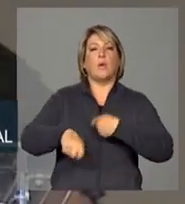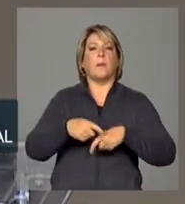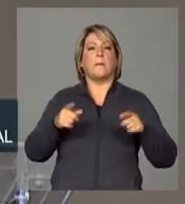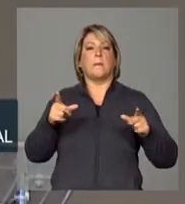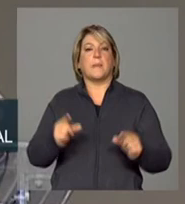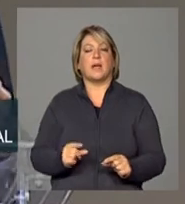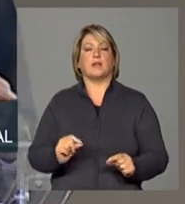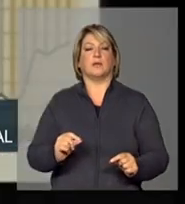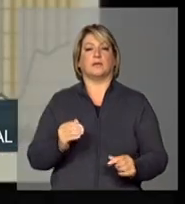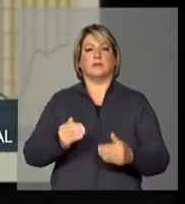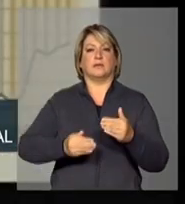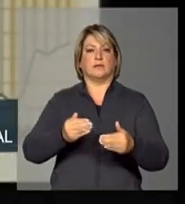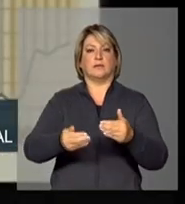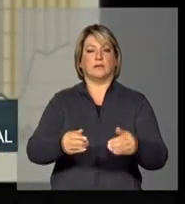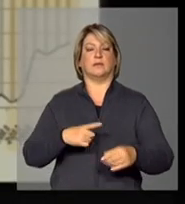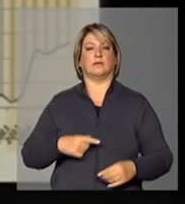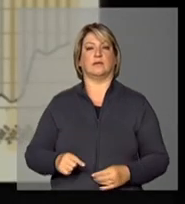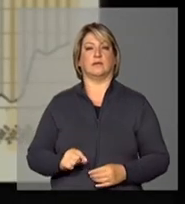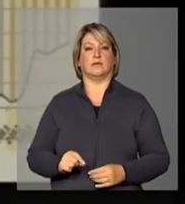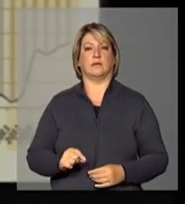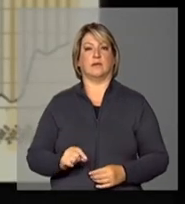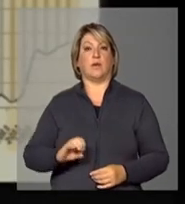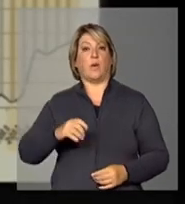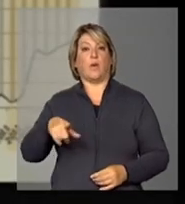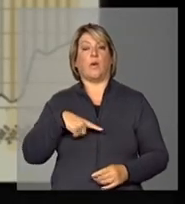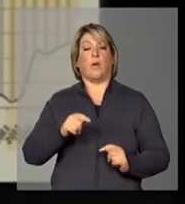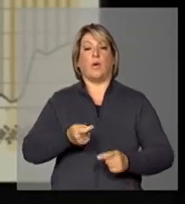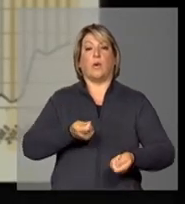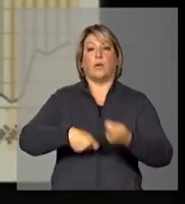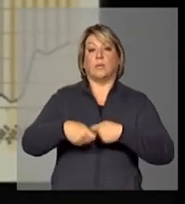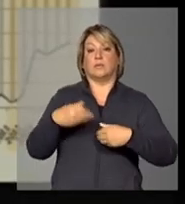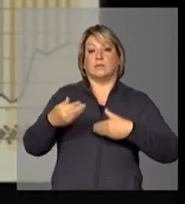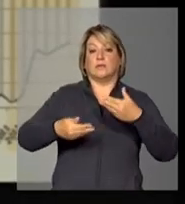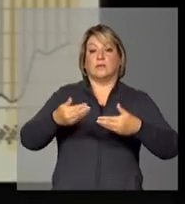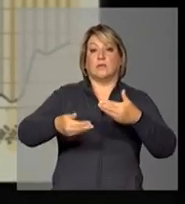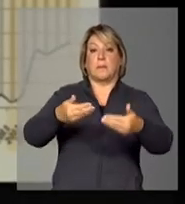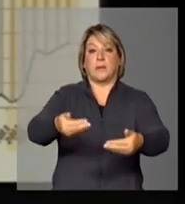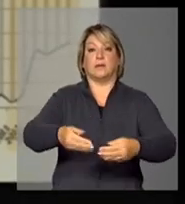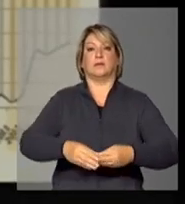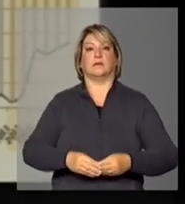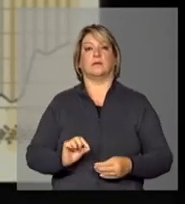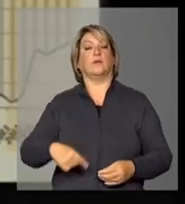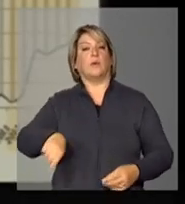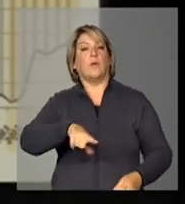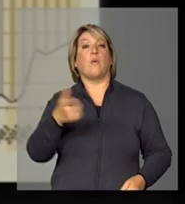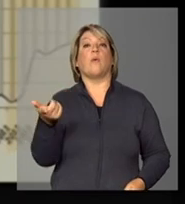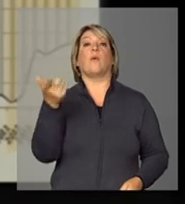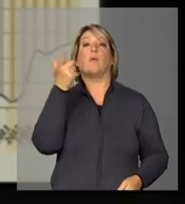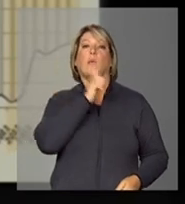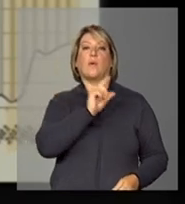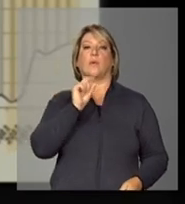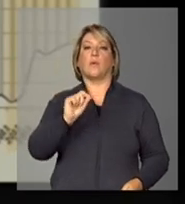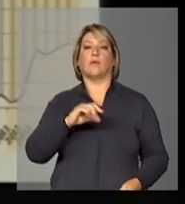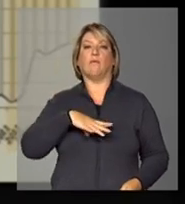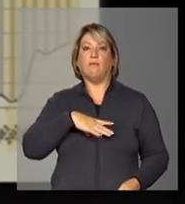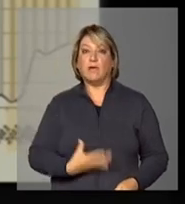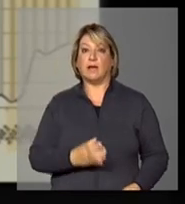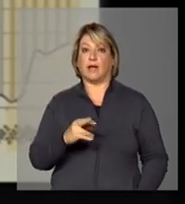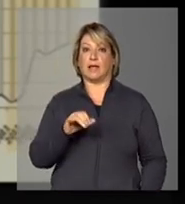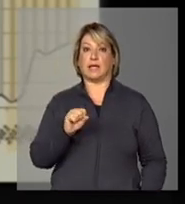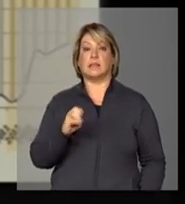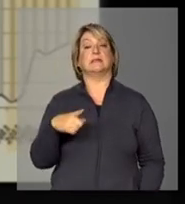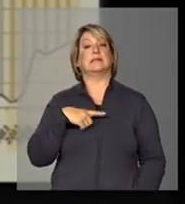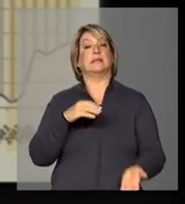ou as economias em desenvolvimento, que conseguiram enfrentar a crise que tem